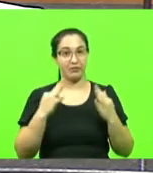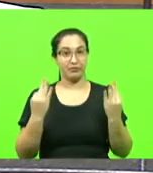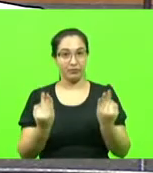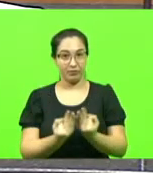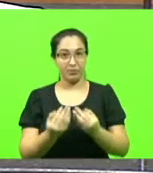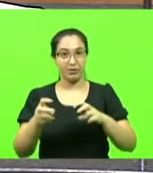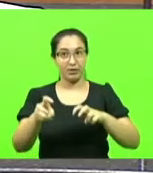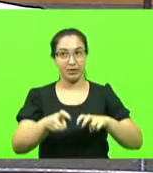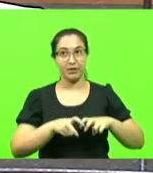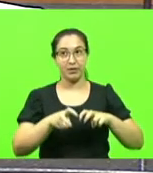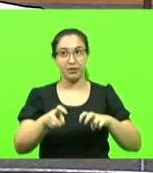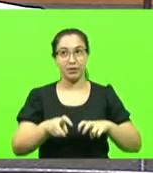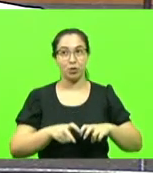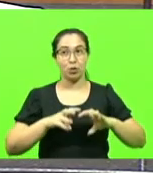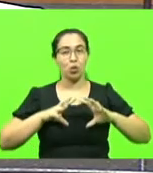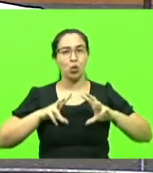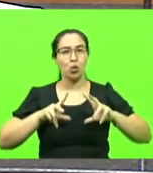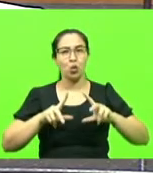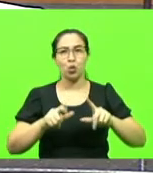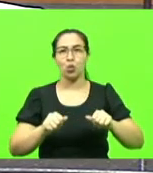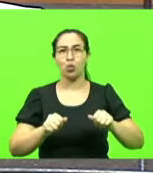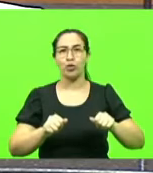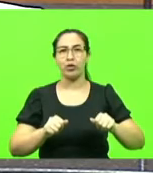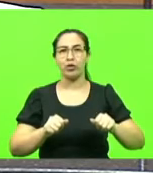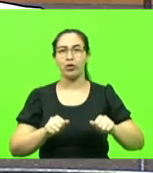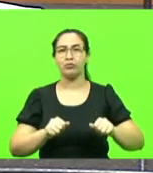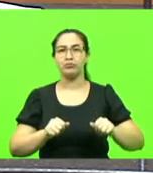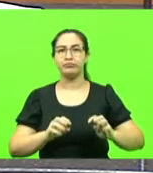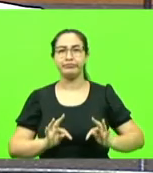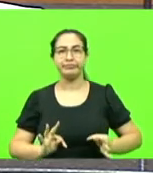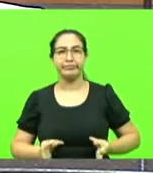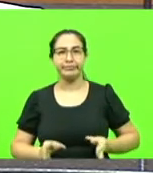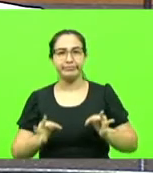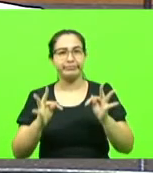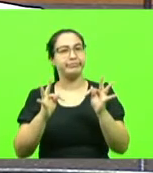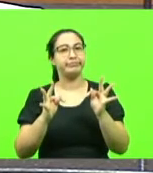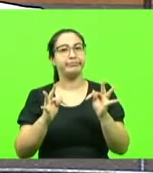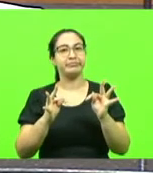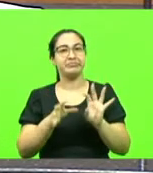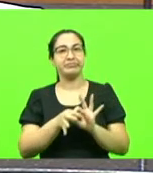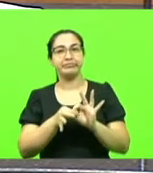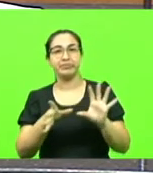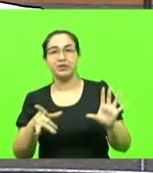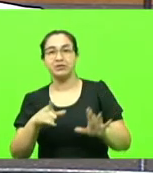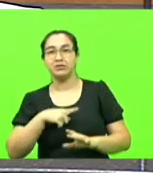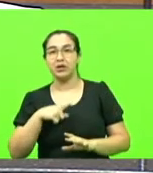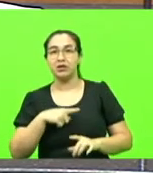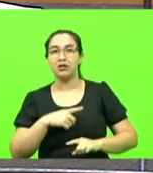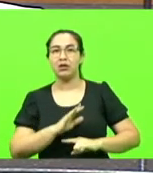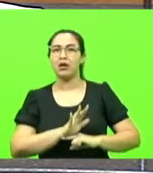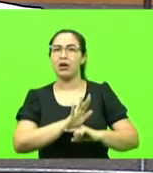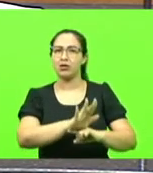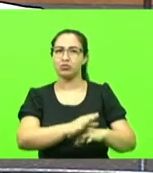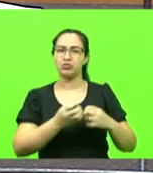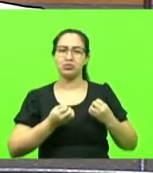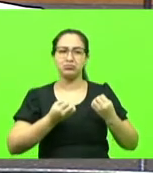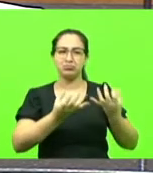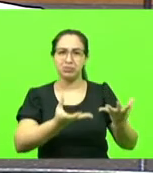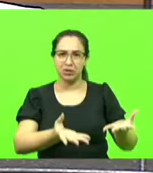todas as tecnologias disponíveis com todas como